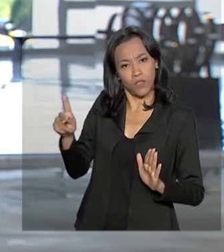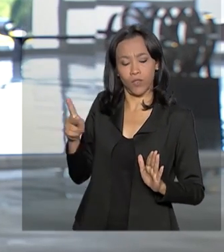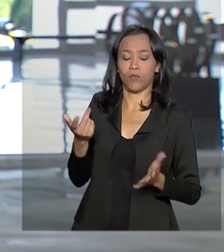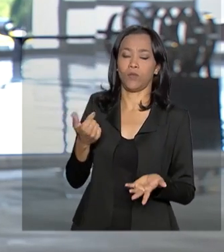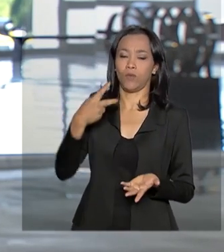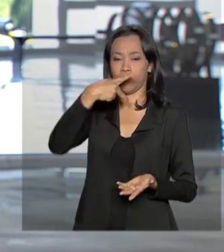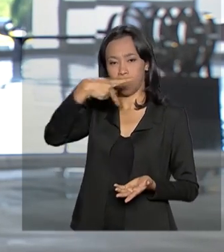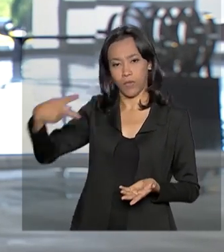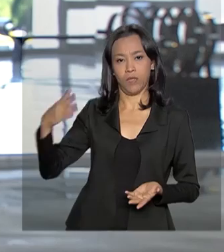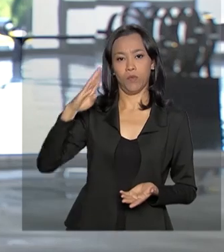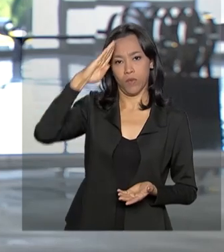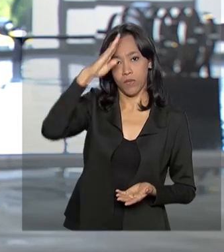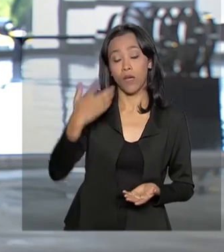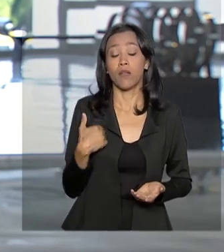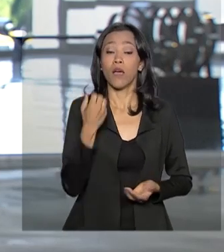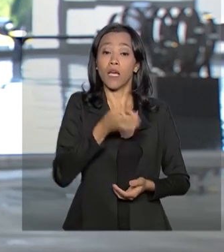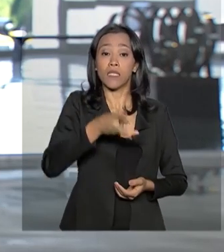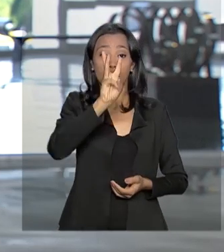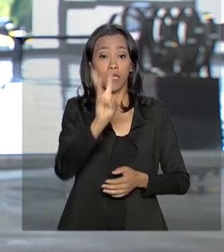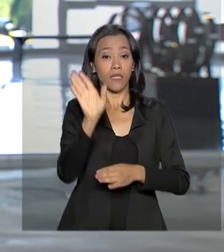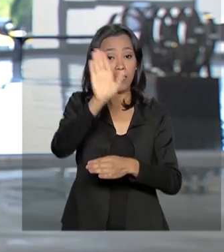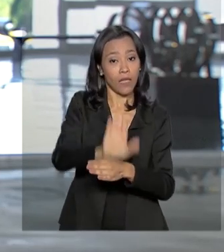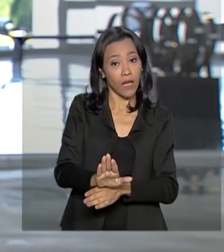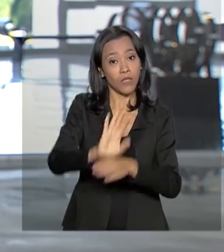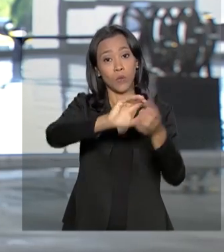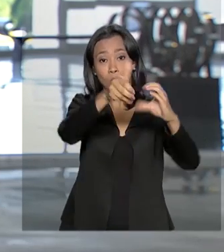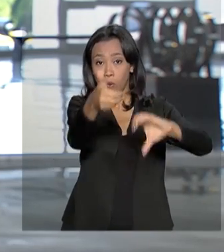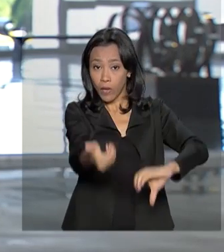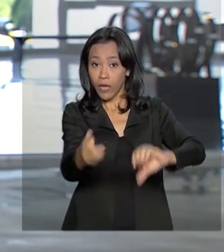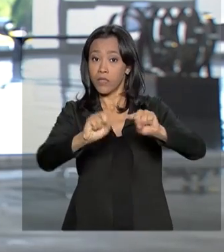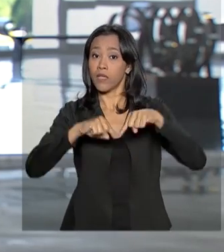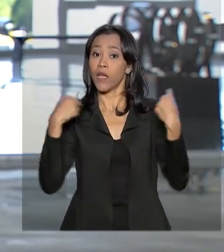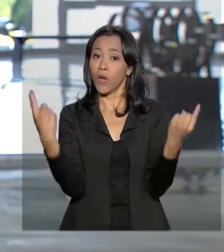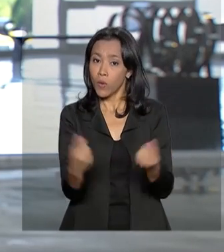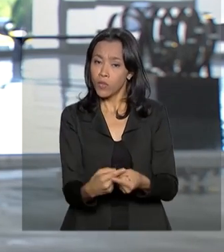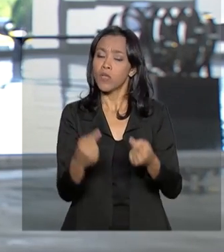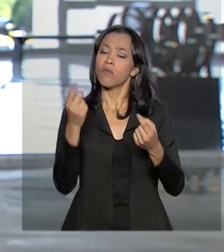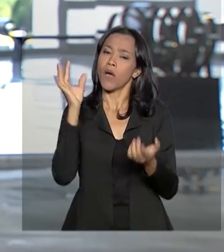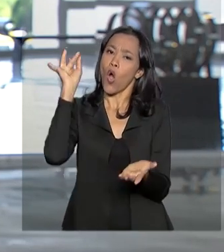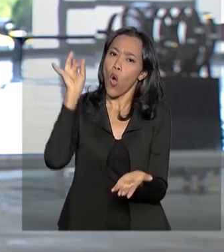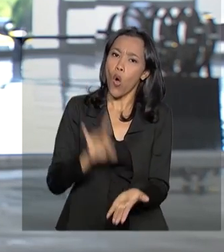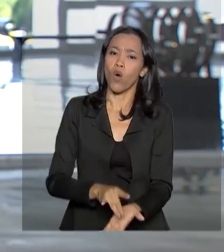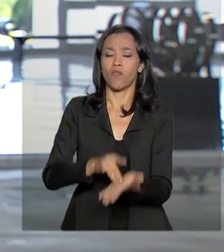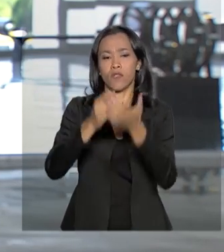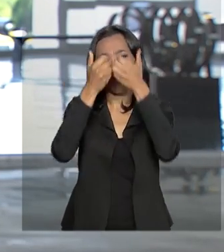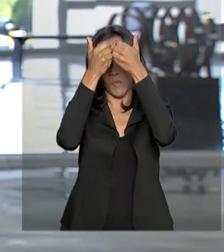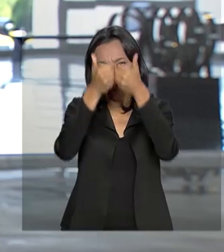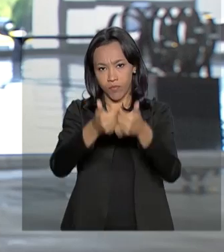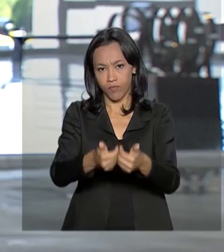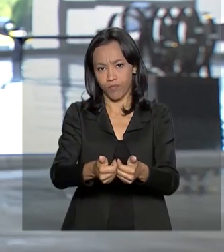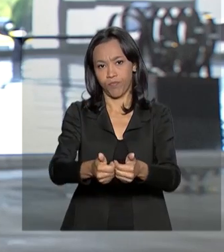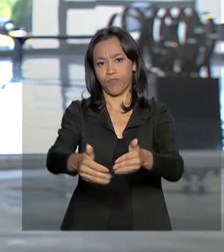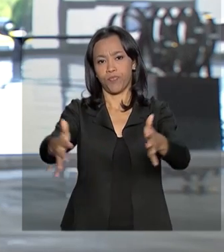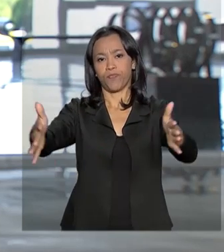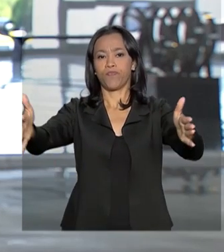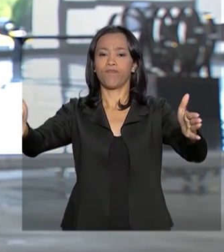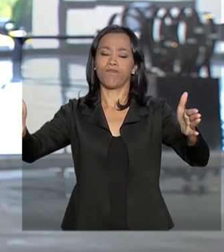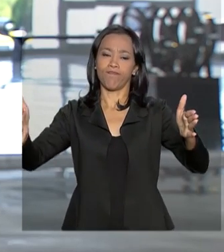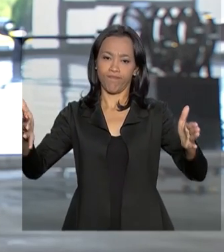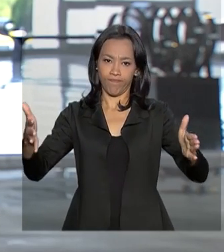Às três da tarde, o Congresso Nacional se reúne para inaugurar oficialmente a 56ª